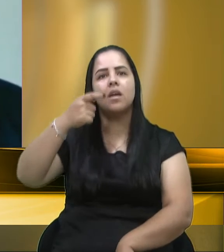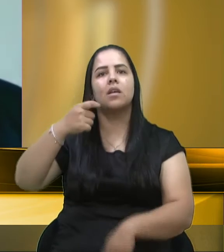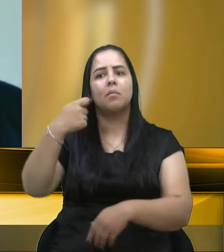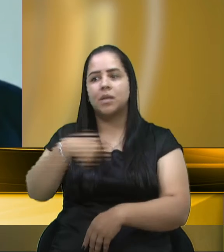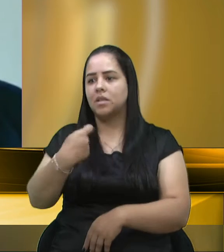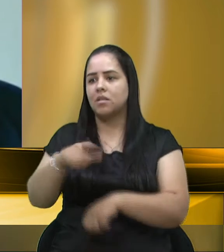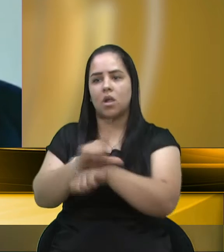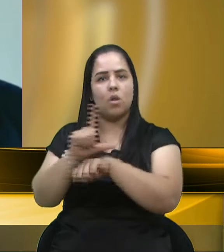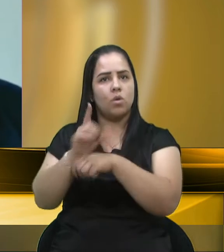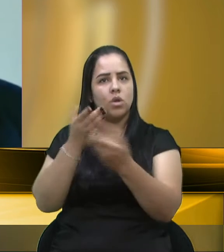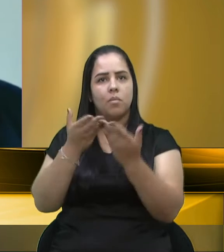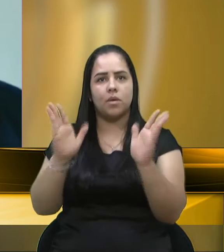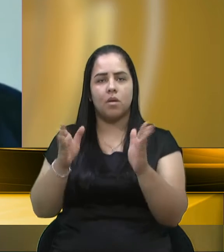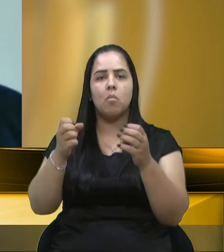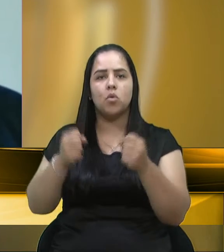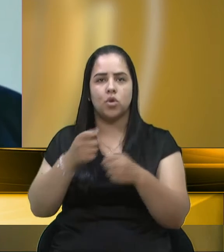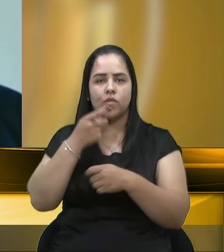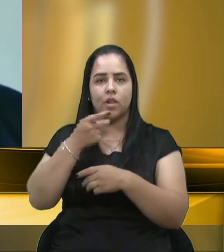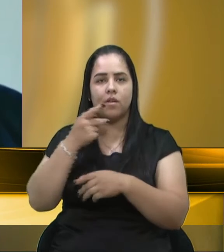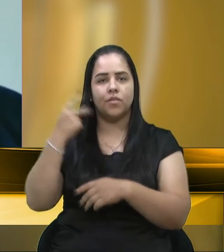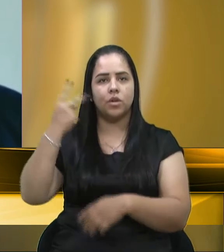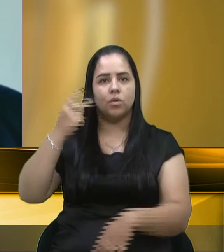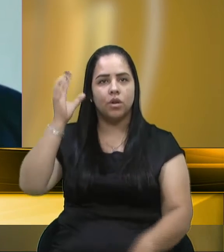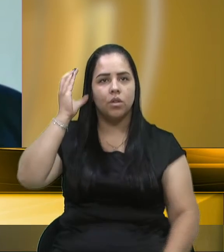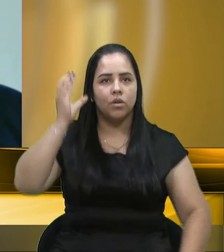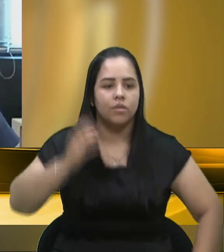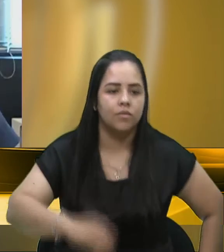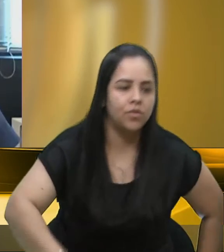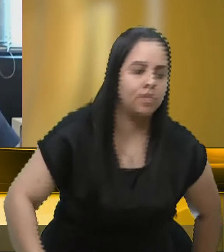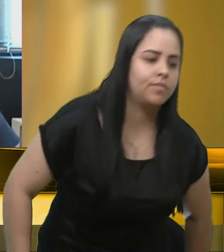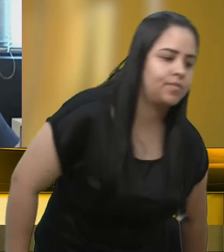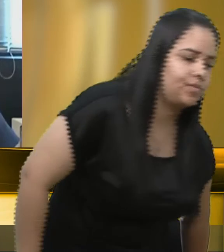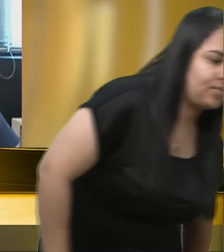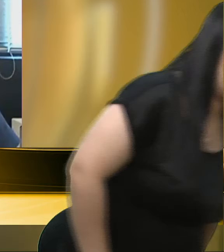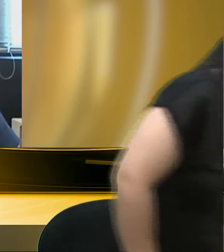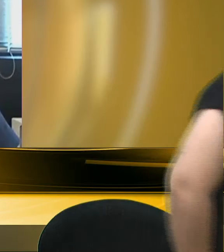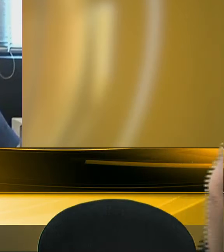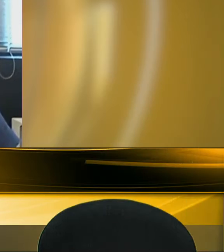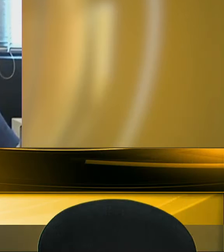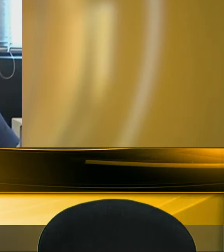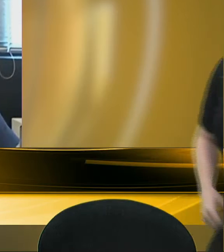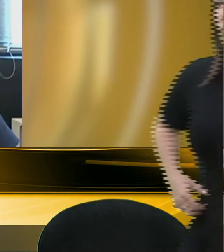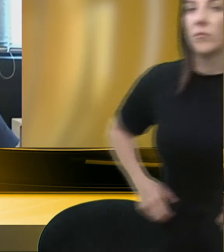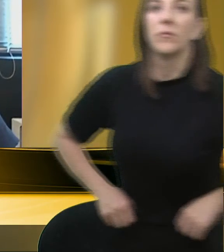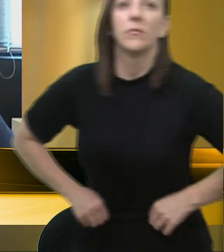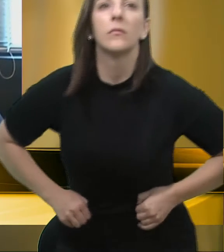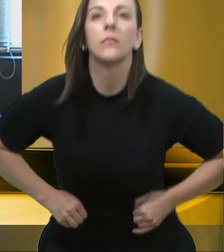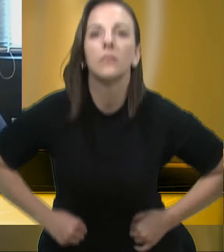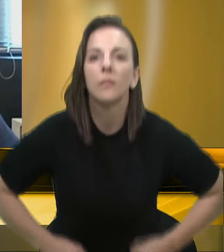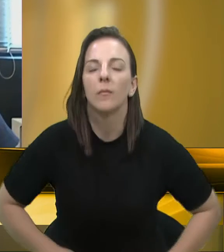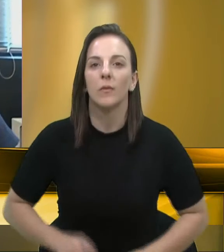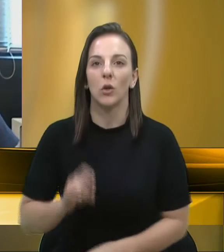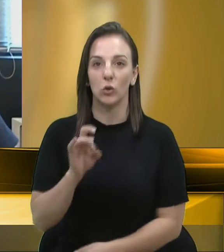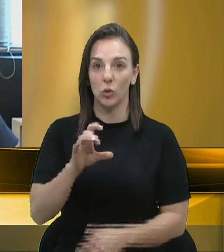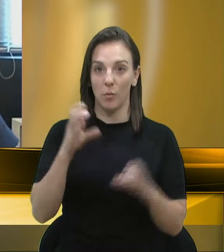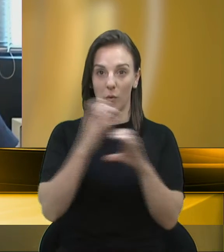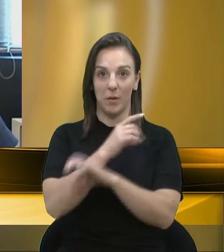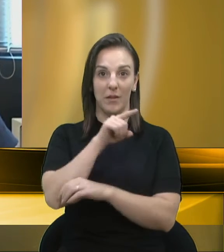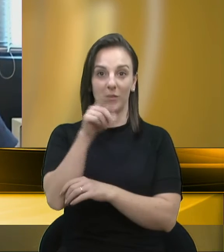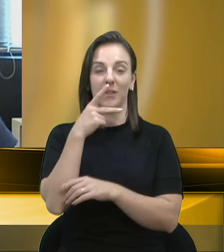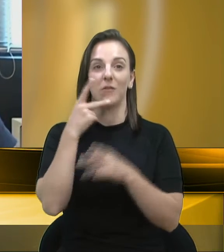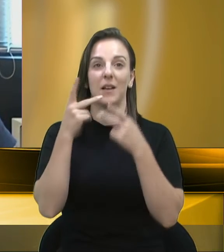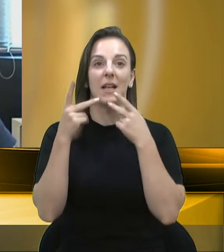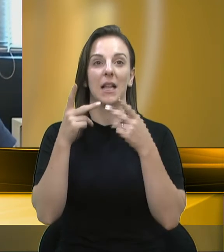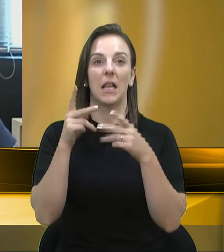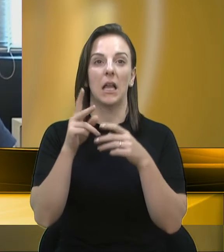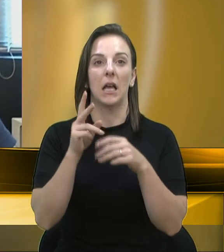abrir. Está a sua parte, vereador Cadore? Não, só para completar a tua abordagem, que a fiscalização, ela está